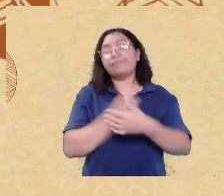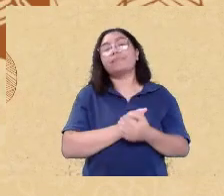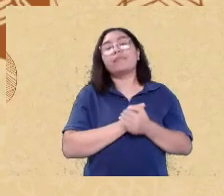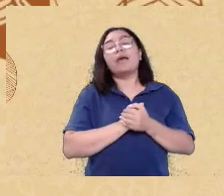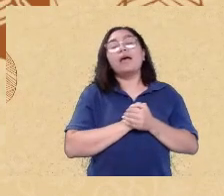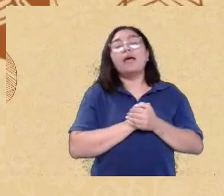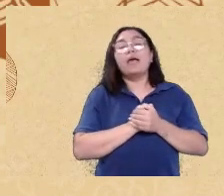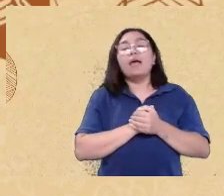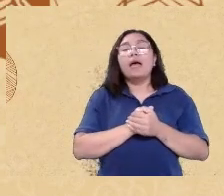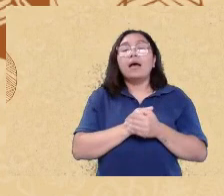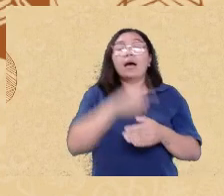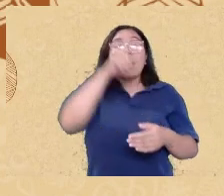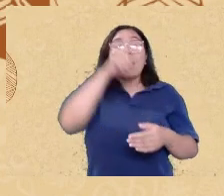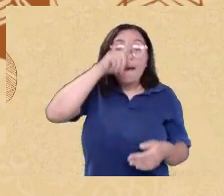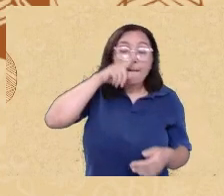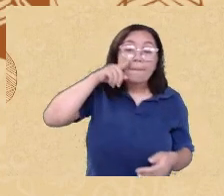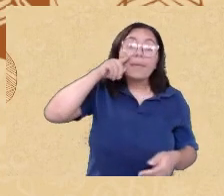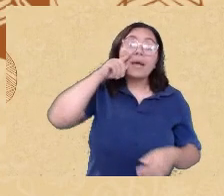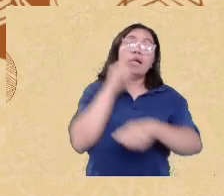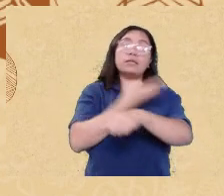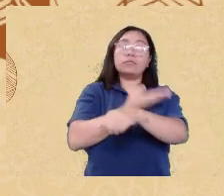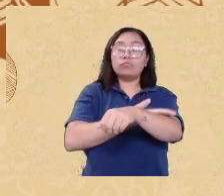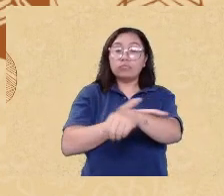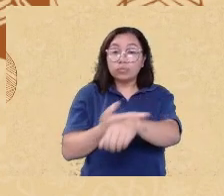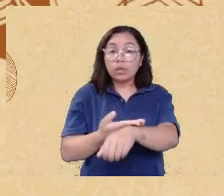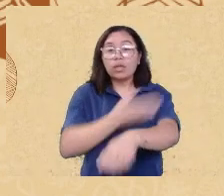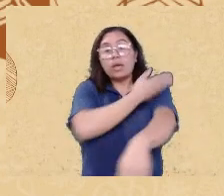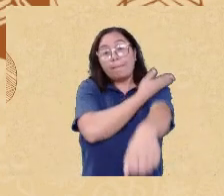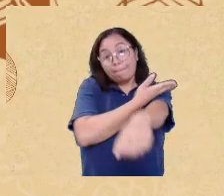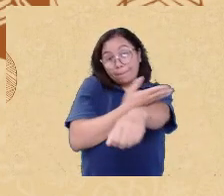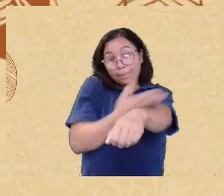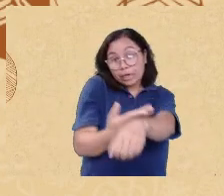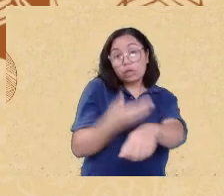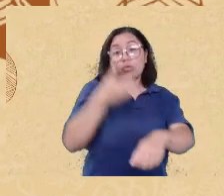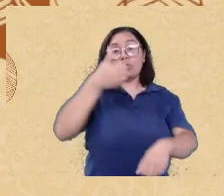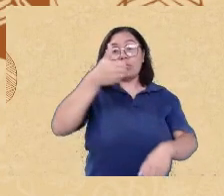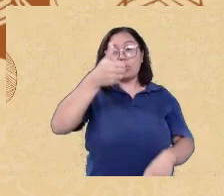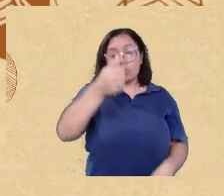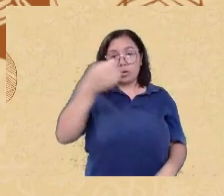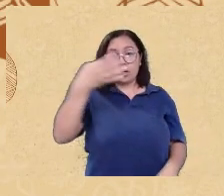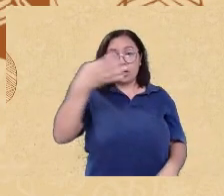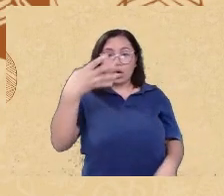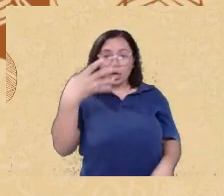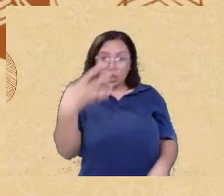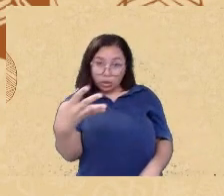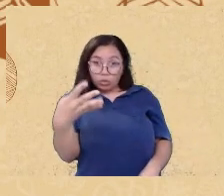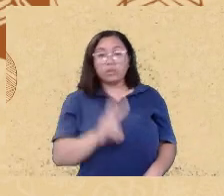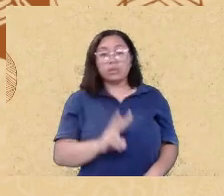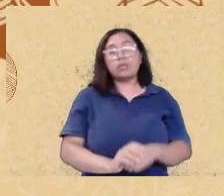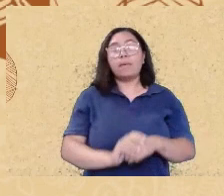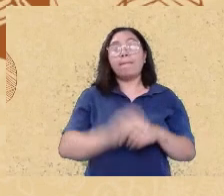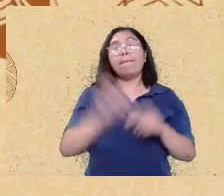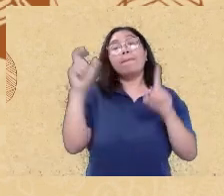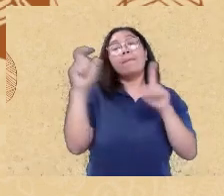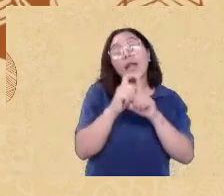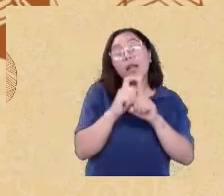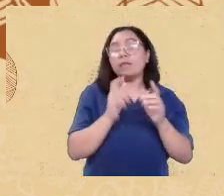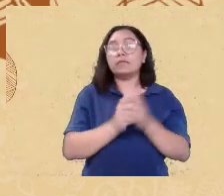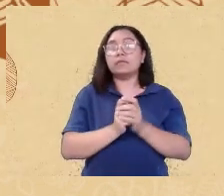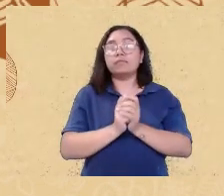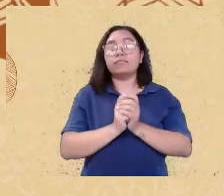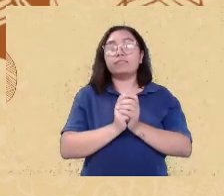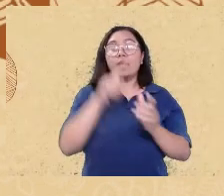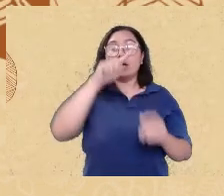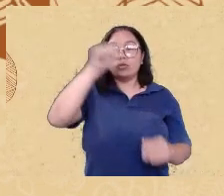,6% e branco 14 ocorrências representando 2,8%